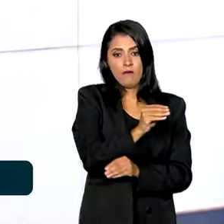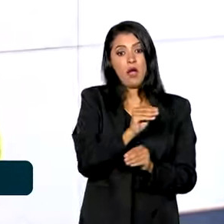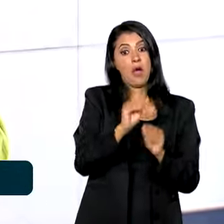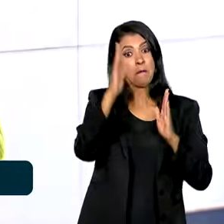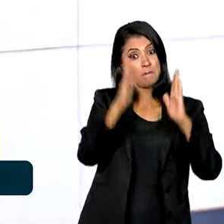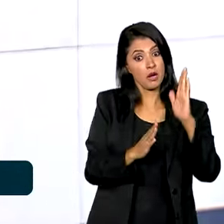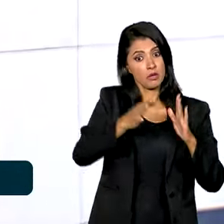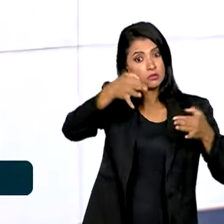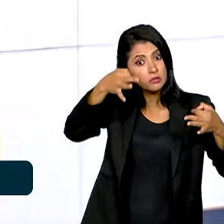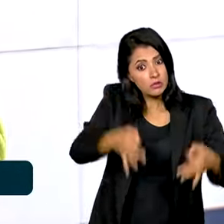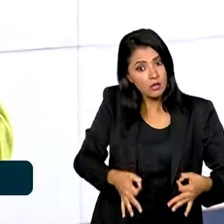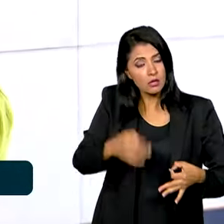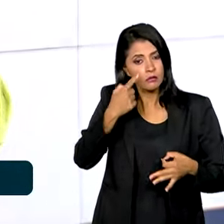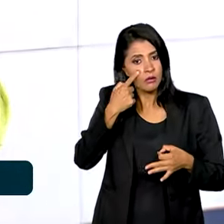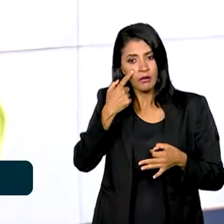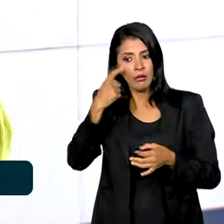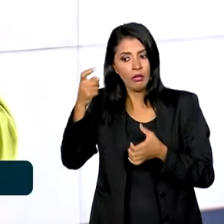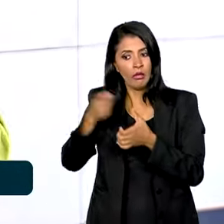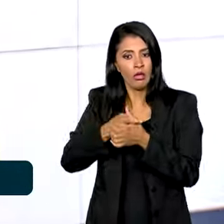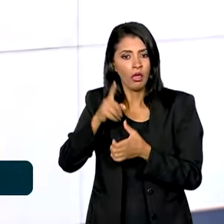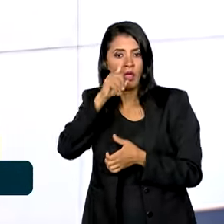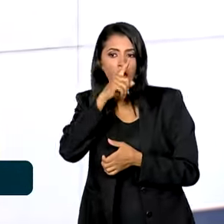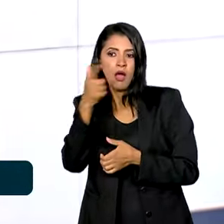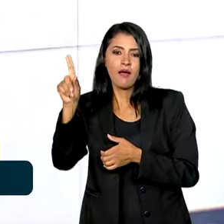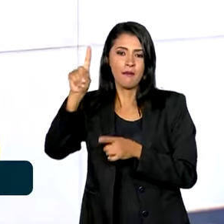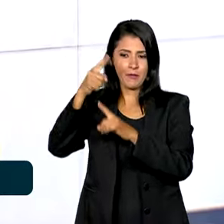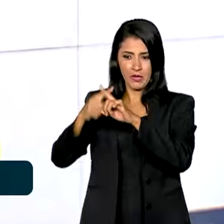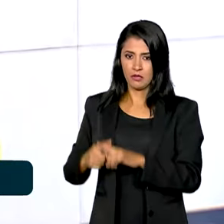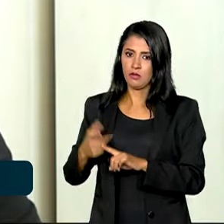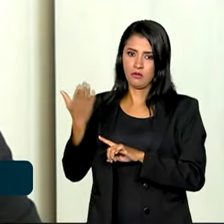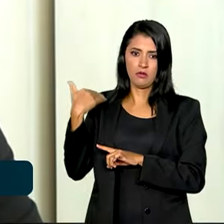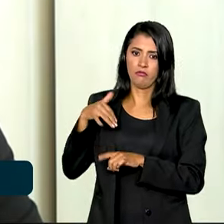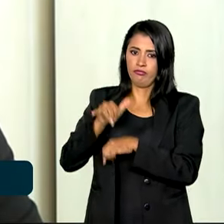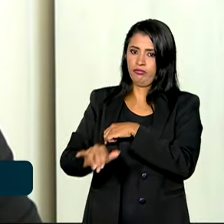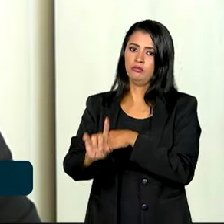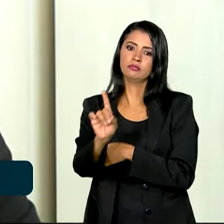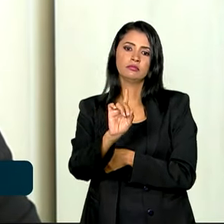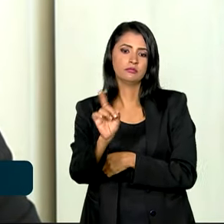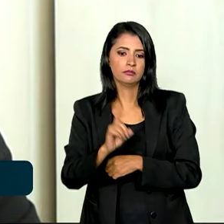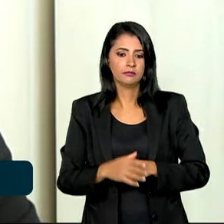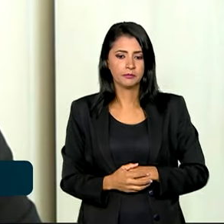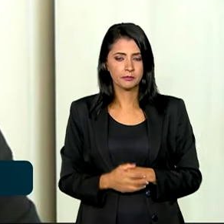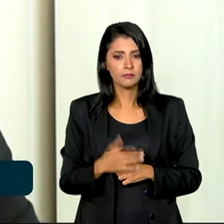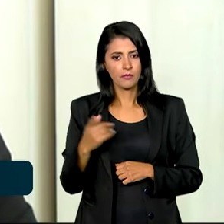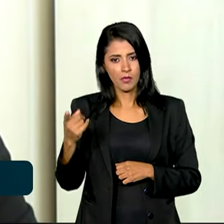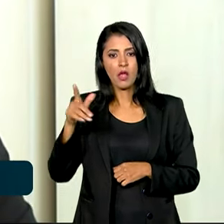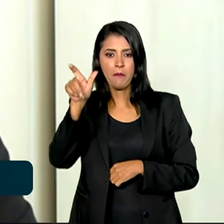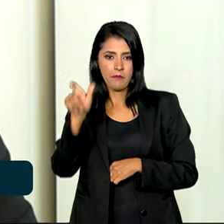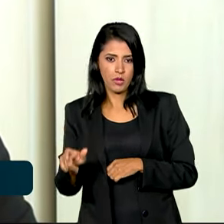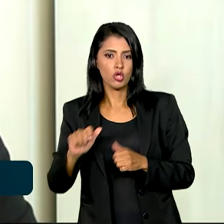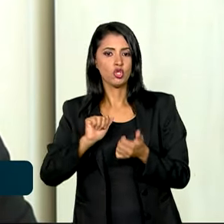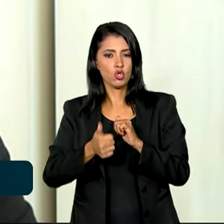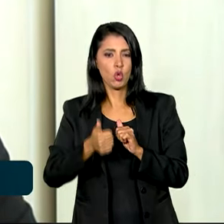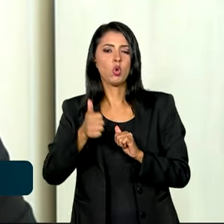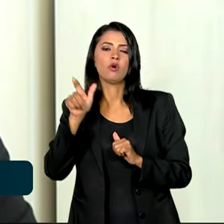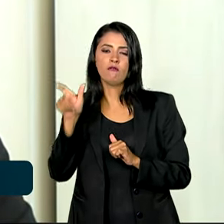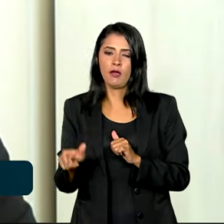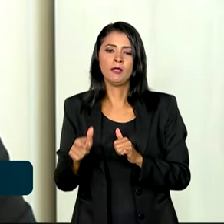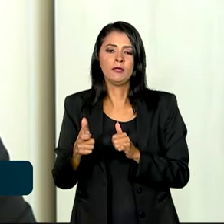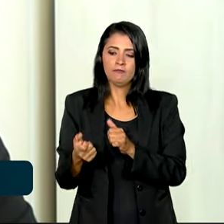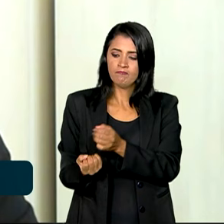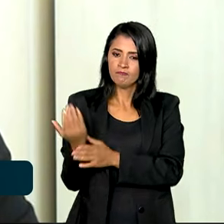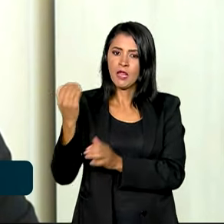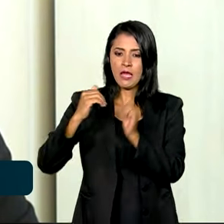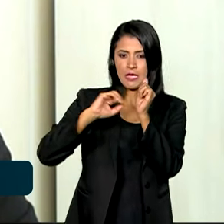e não pode ter pendências de competições anteriores. O atleta cria uma senha, ele vai cadastrar no GovBeck,